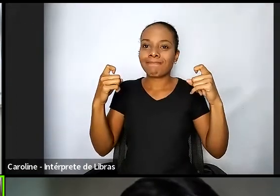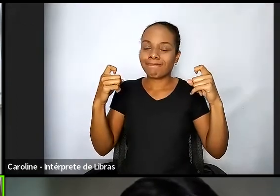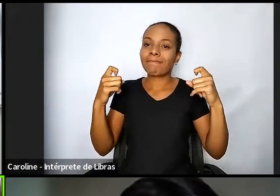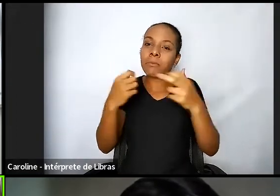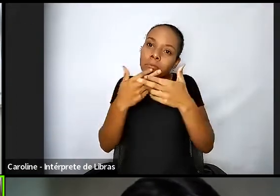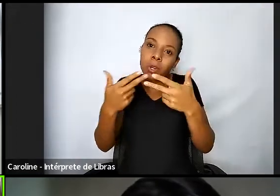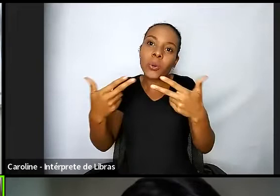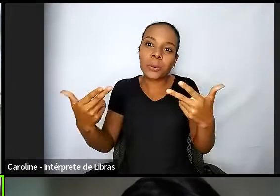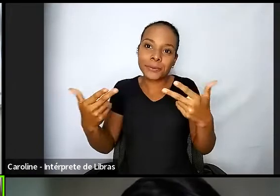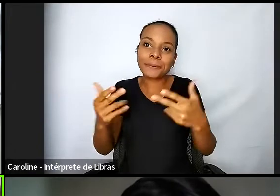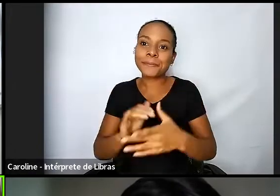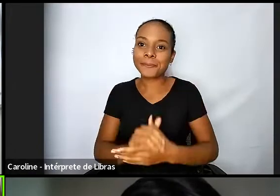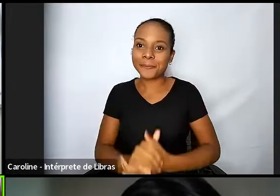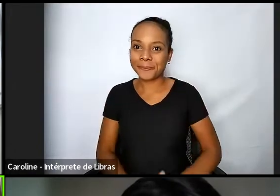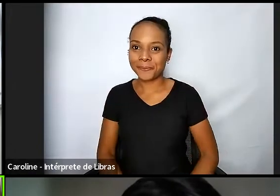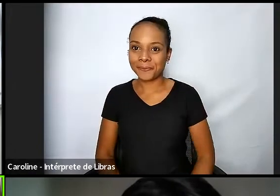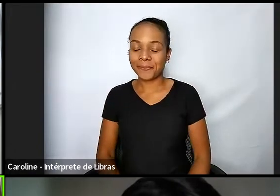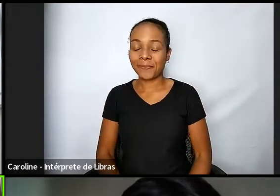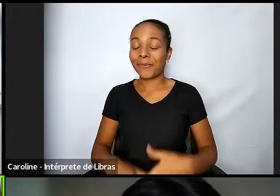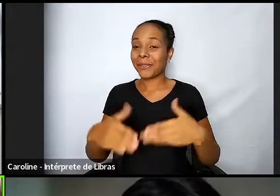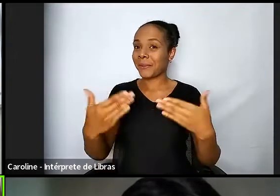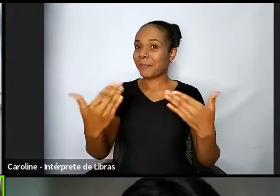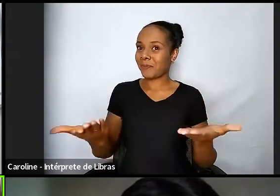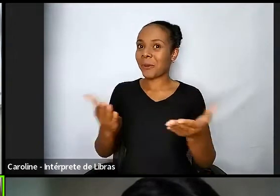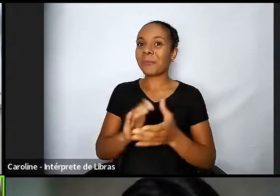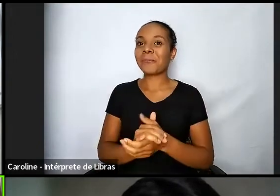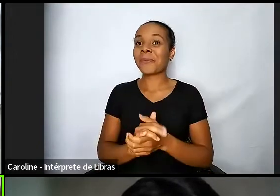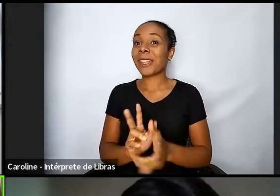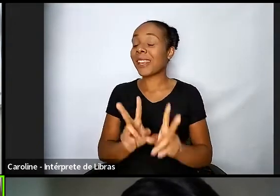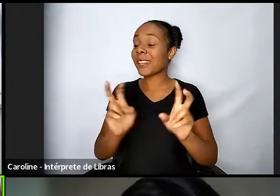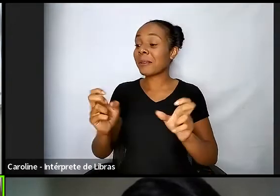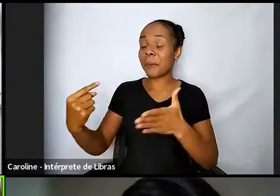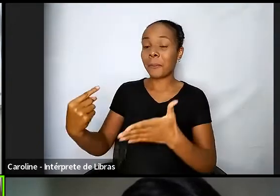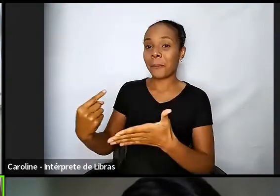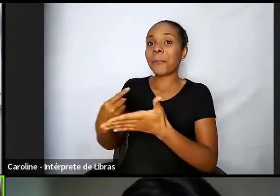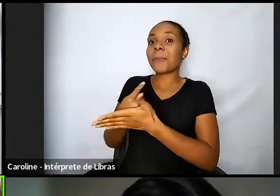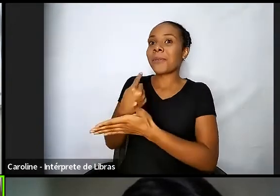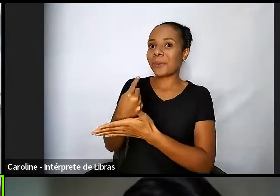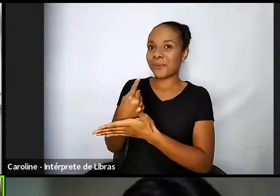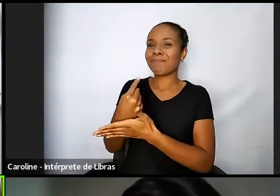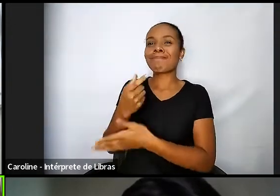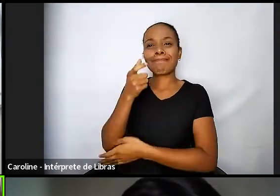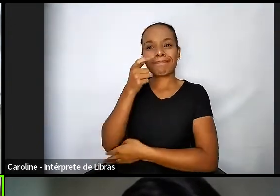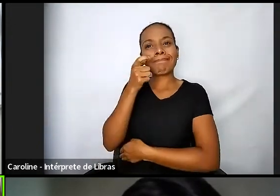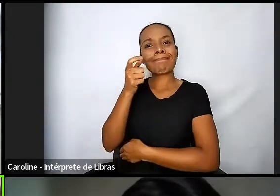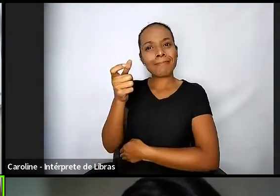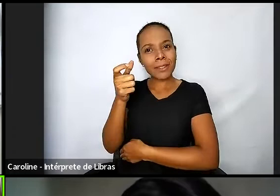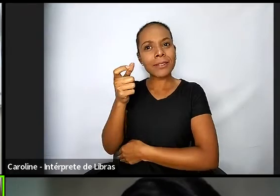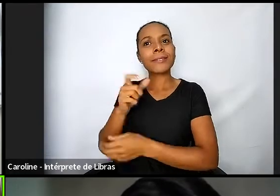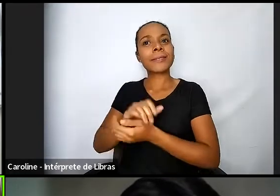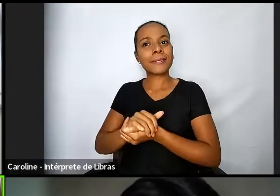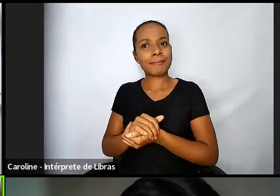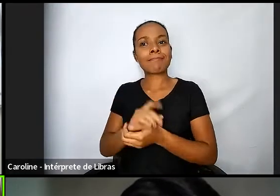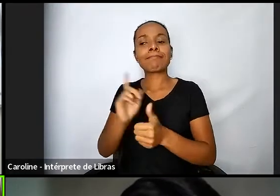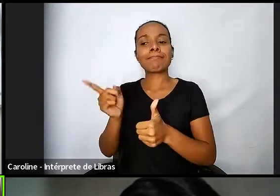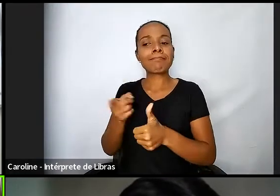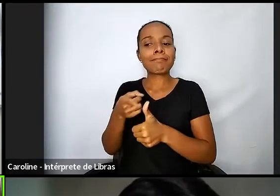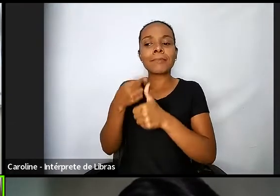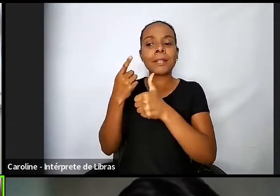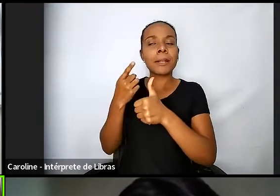Bem, a pergunta é muito interessante. Primeiro, a questão do